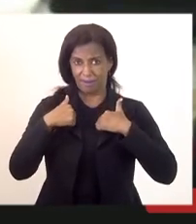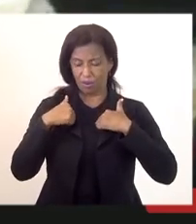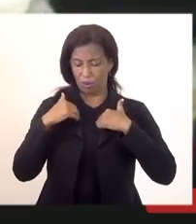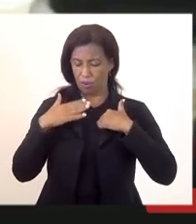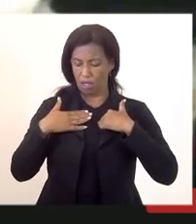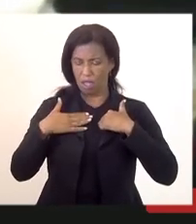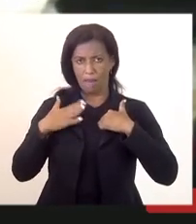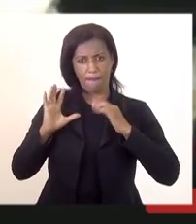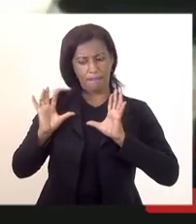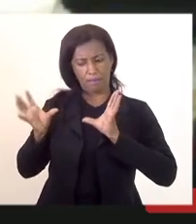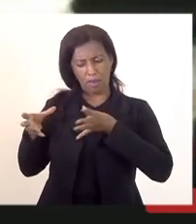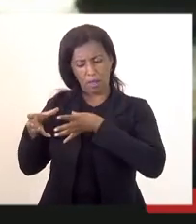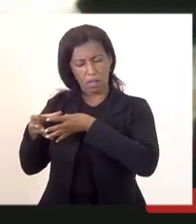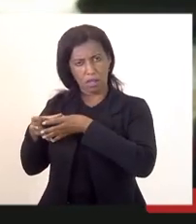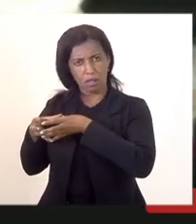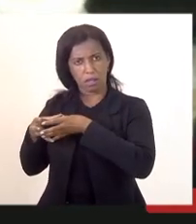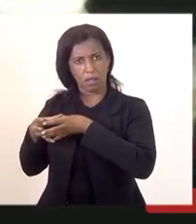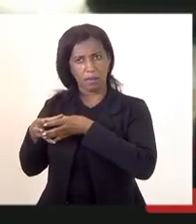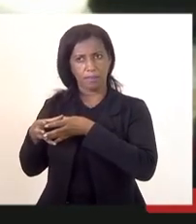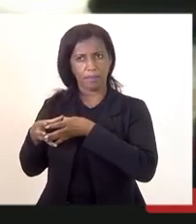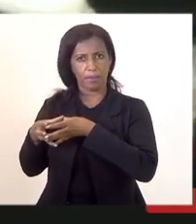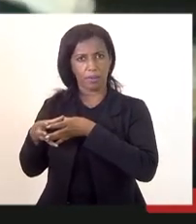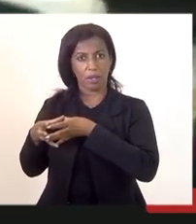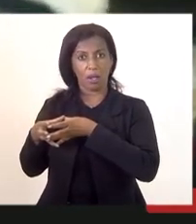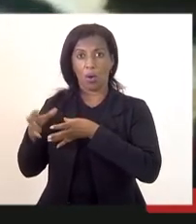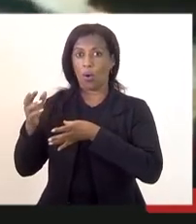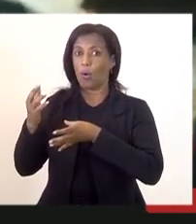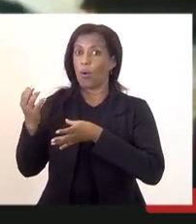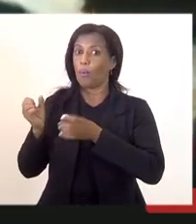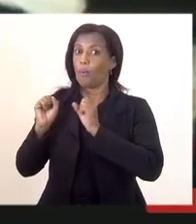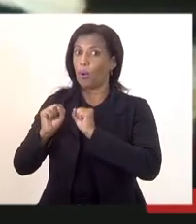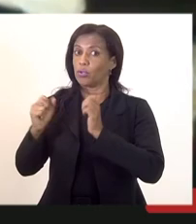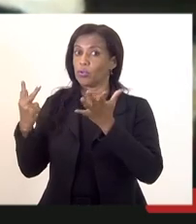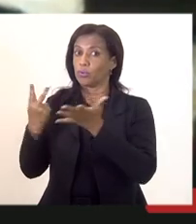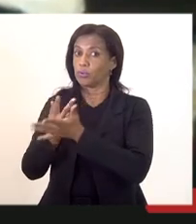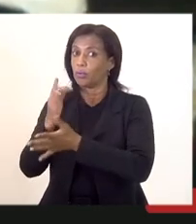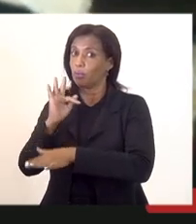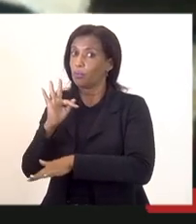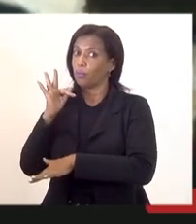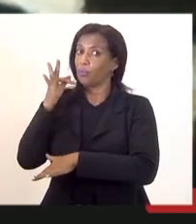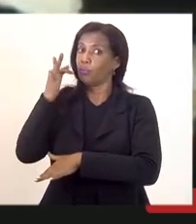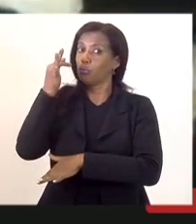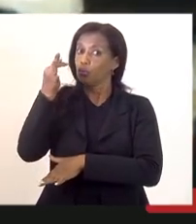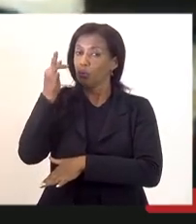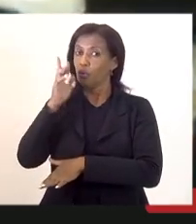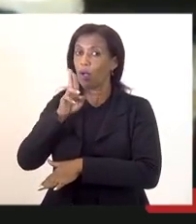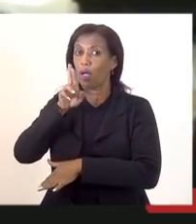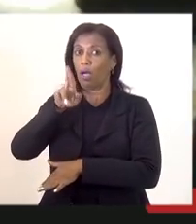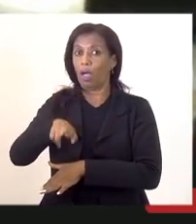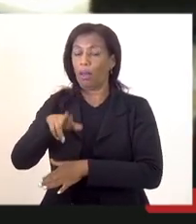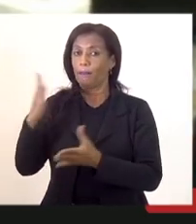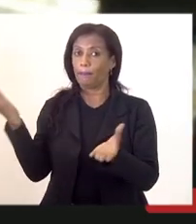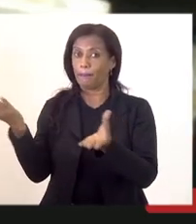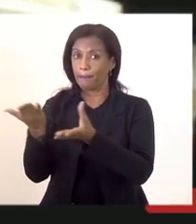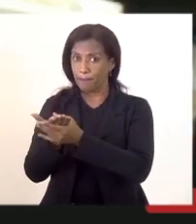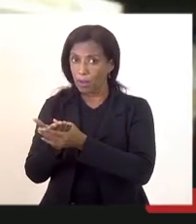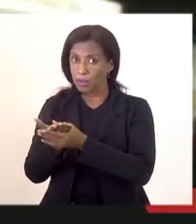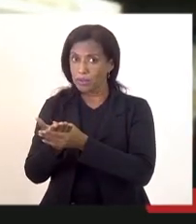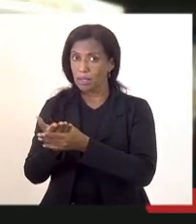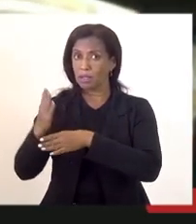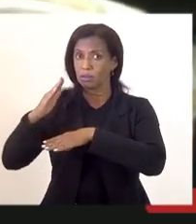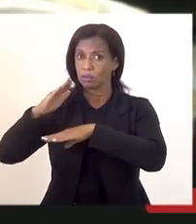equipe possamos resolver responder futuramente algum processo em relação a esse